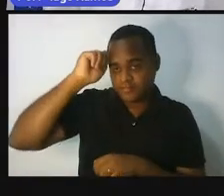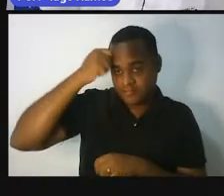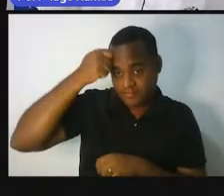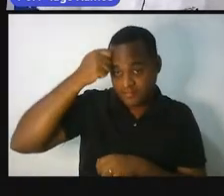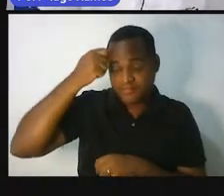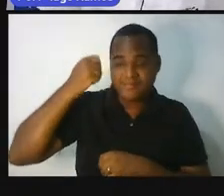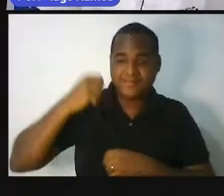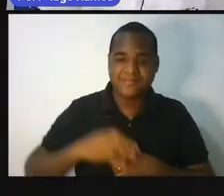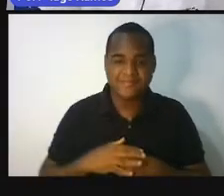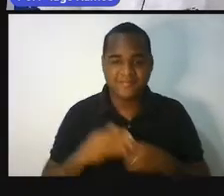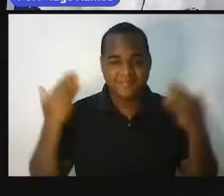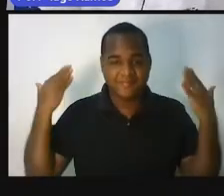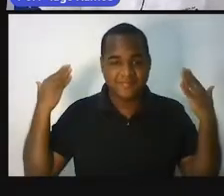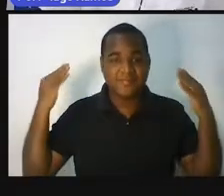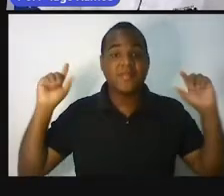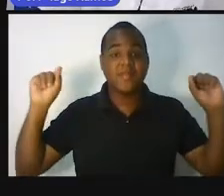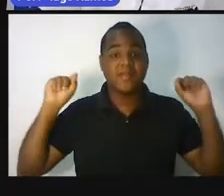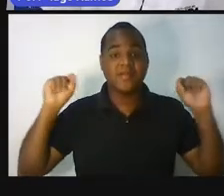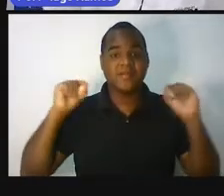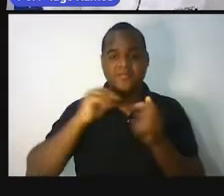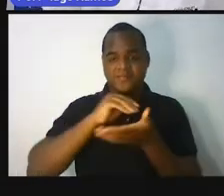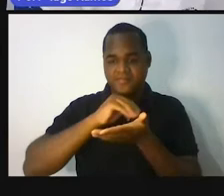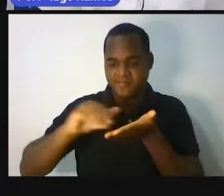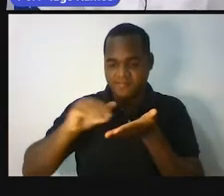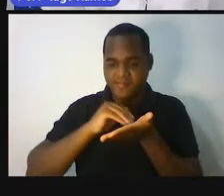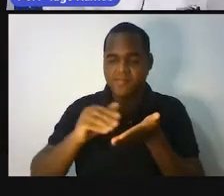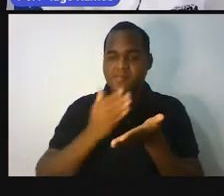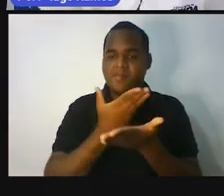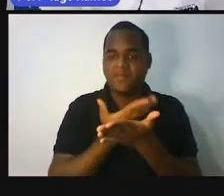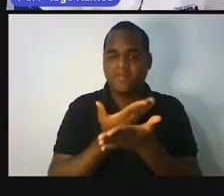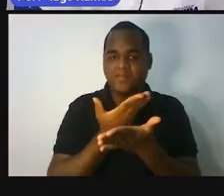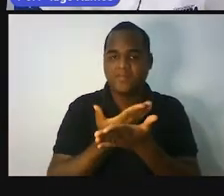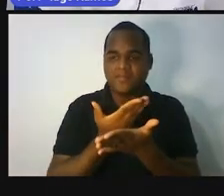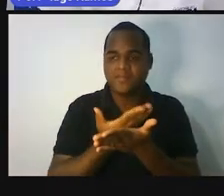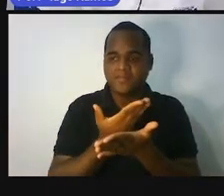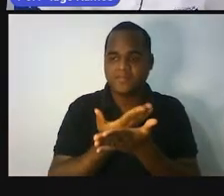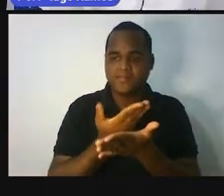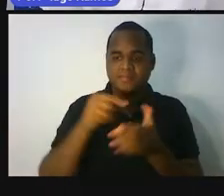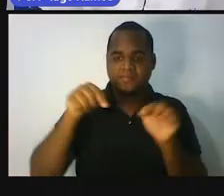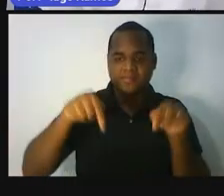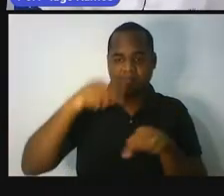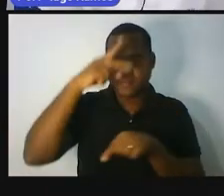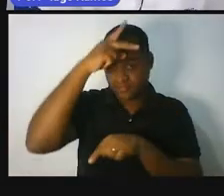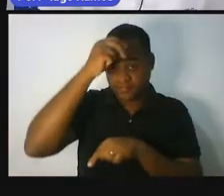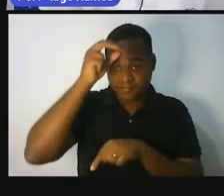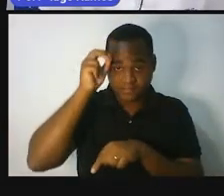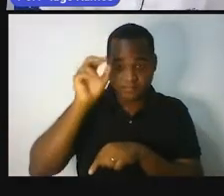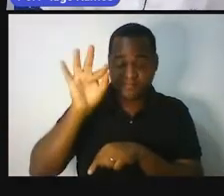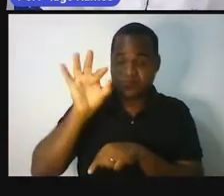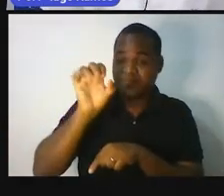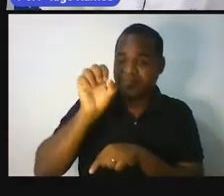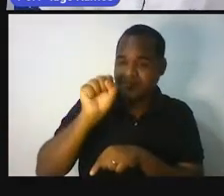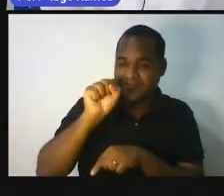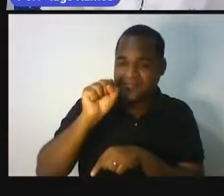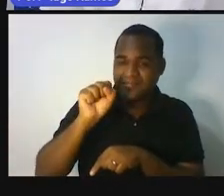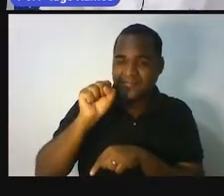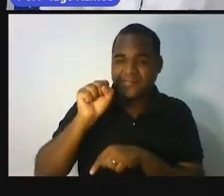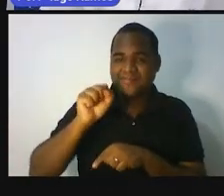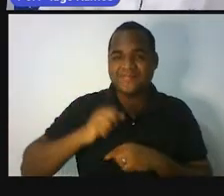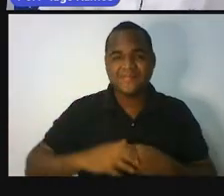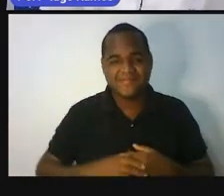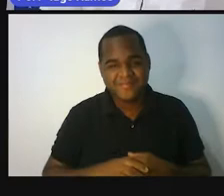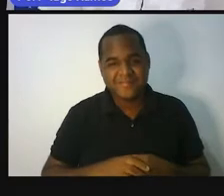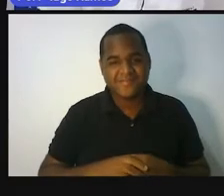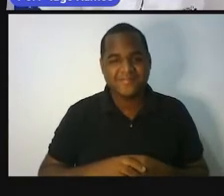atrás de mim o cartaz da Secretaria Municipal de Educação de Feira, de Santana.